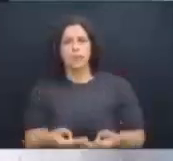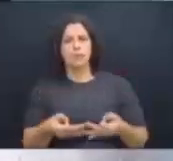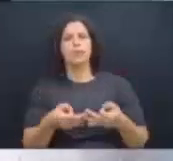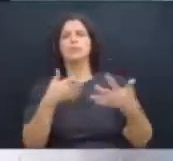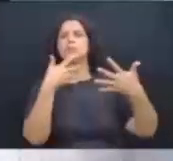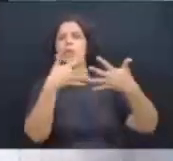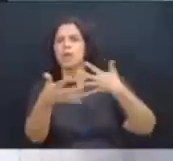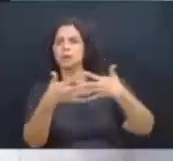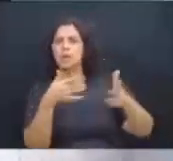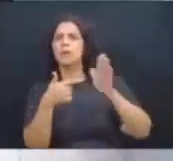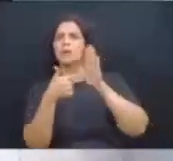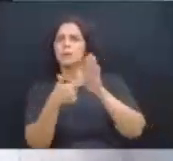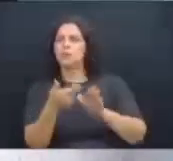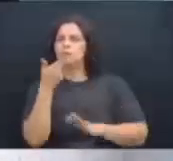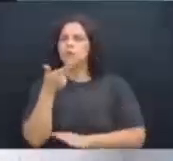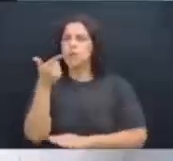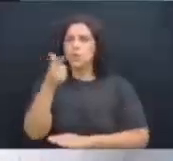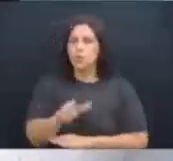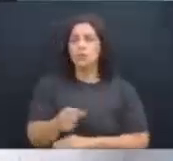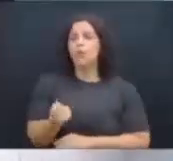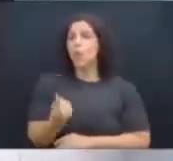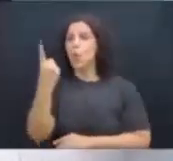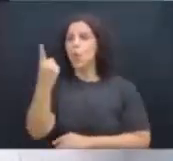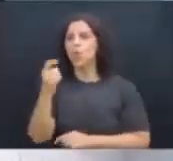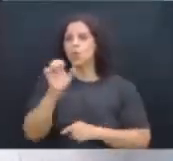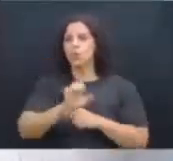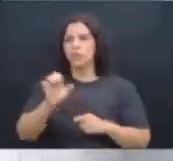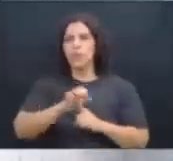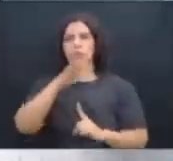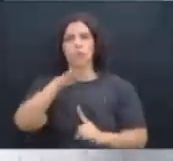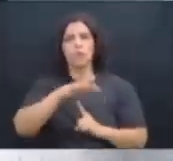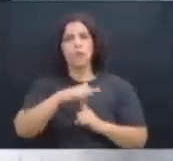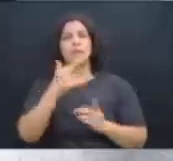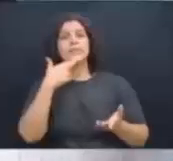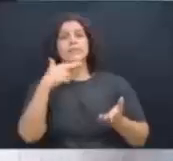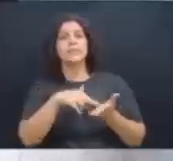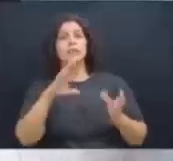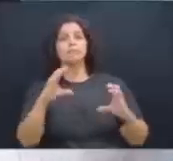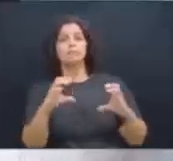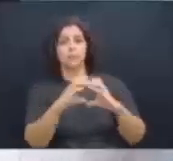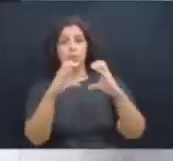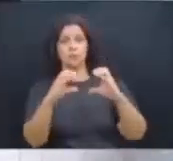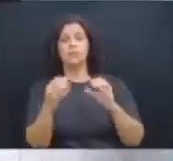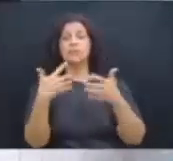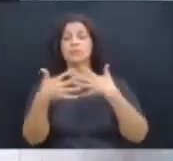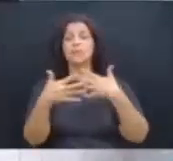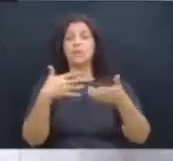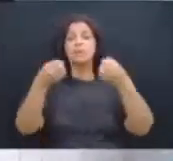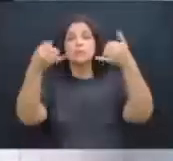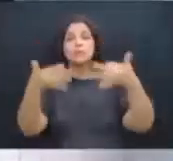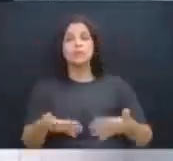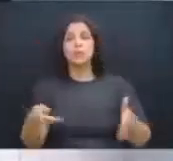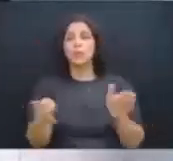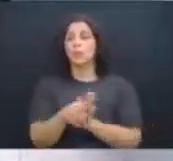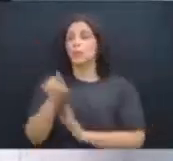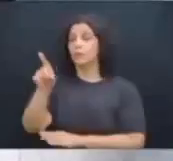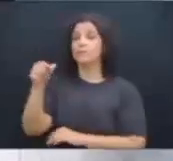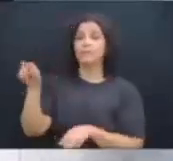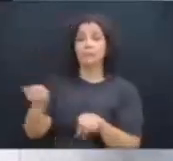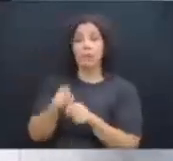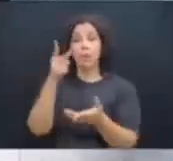transparente, repito, o único Estado da Federação que tem o selo diamante em transparência pública, e assim